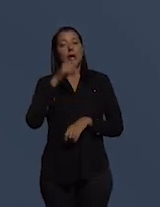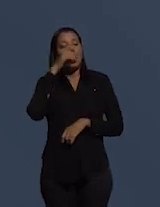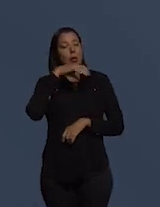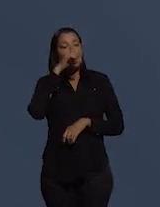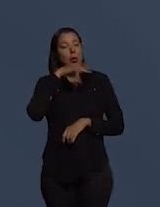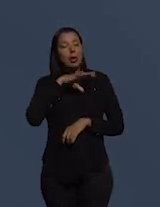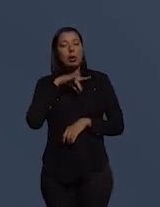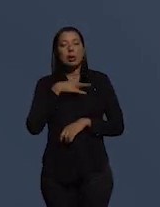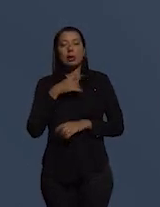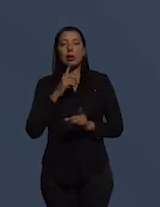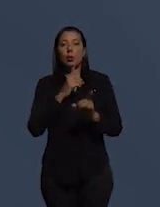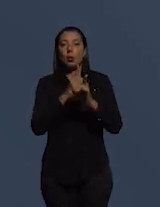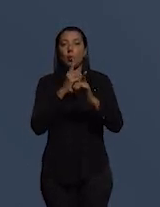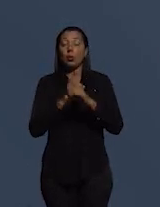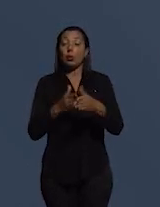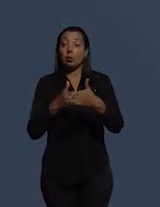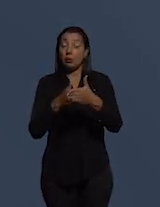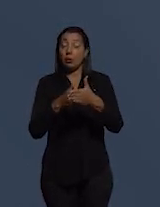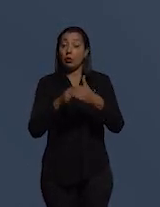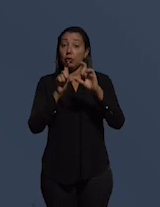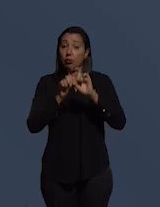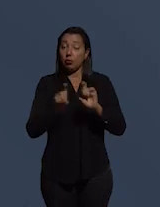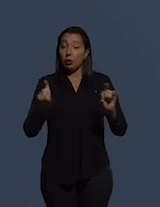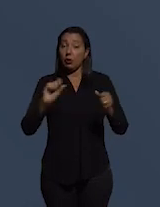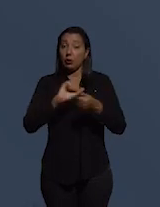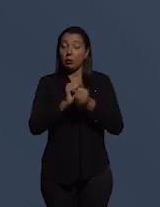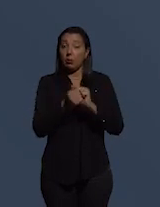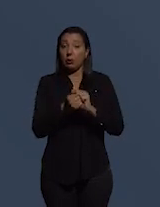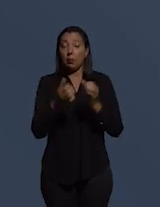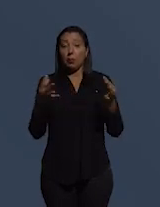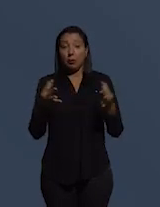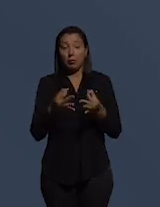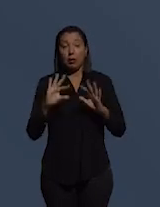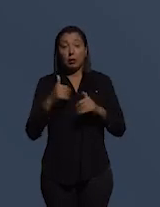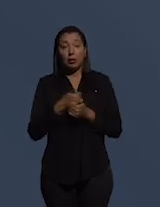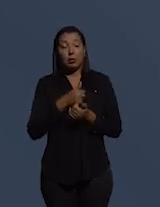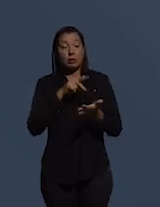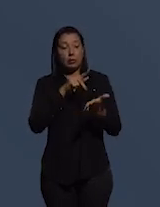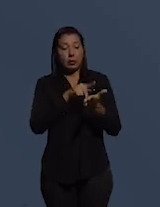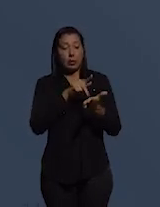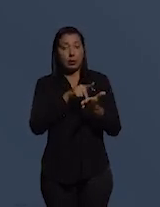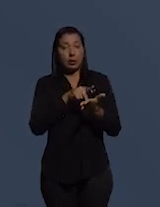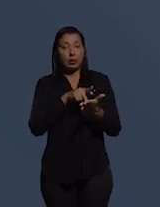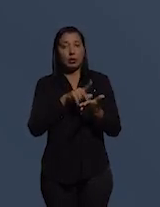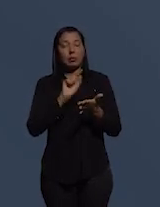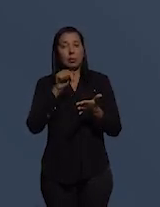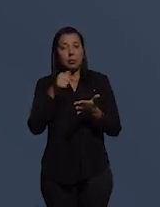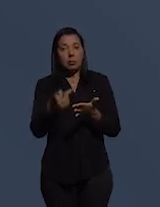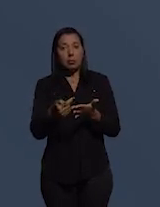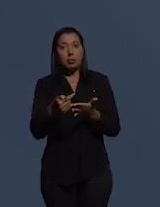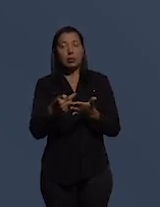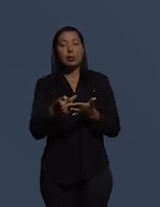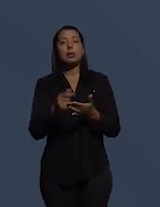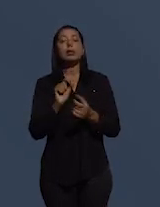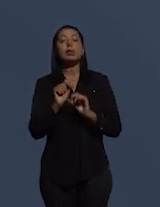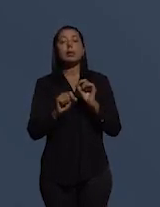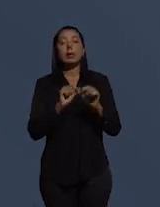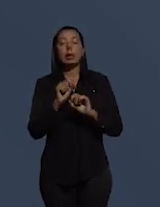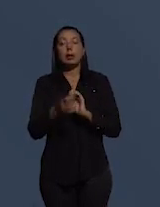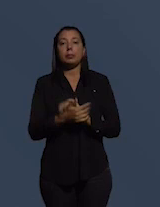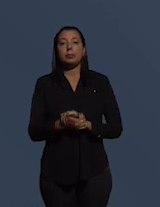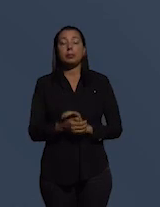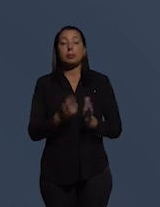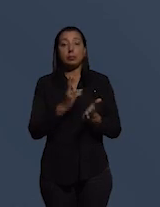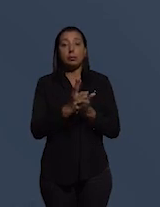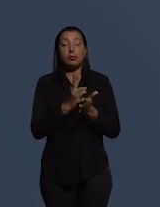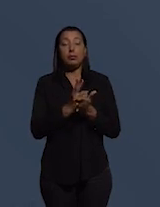encontre limites. Frase que se adequa perfeitamente à nossa realidade para, em seguida, vacinar. Ainda